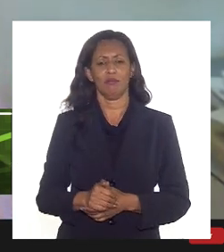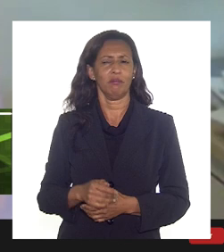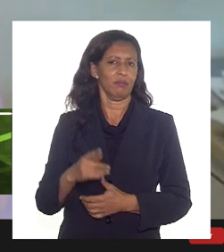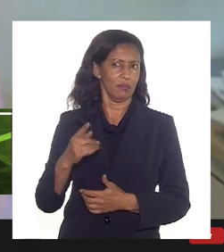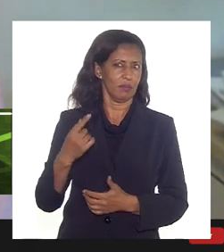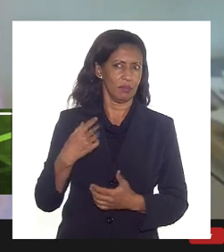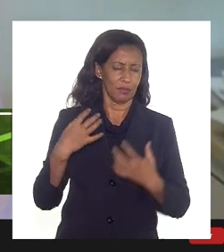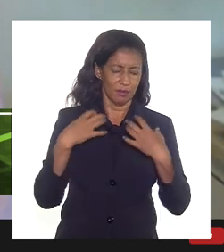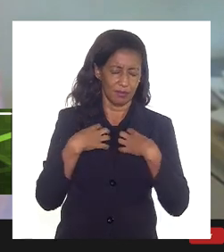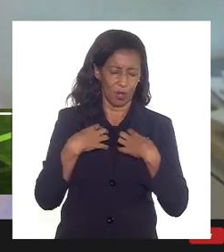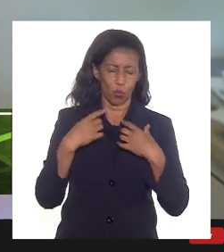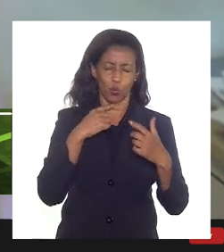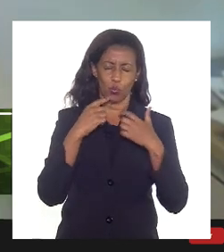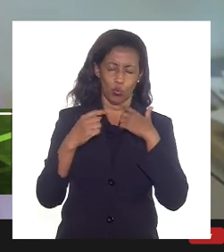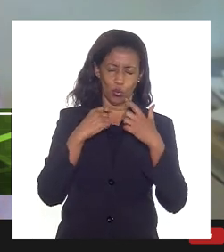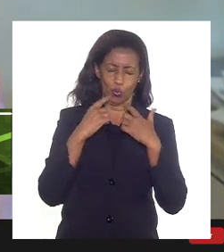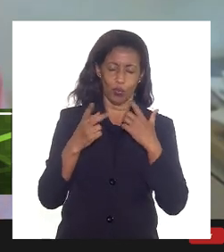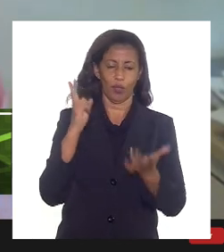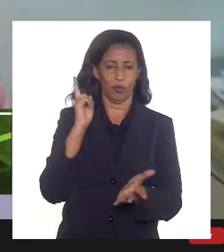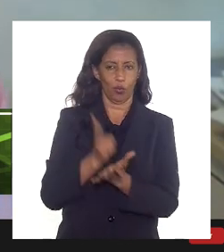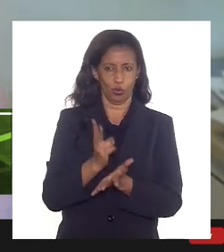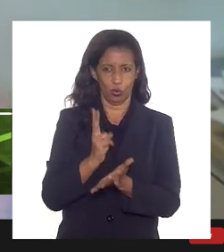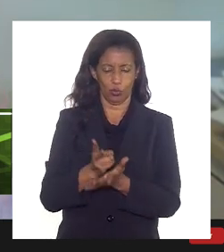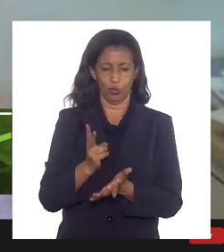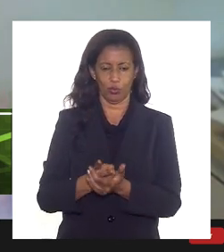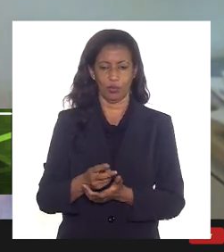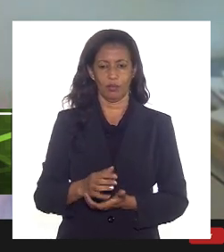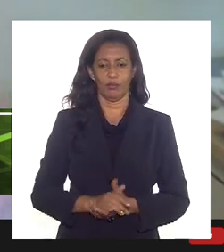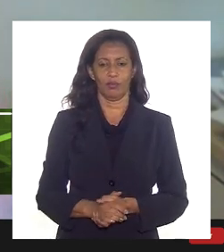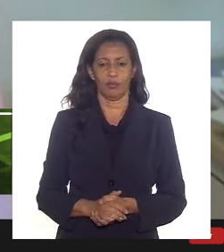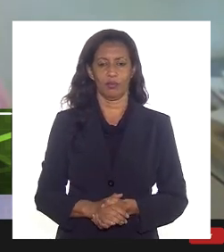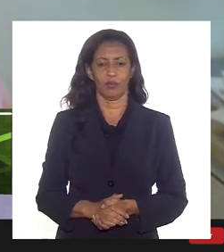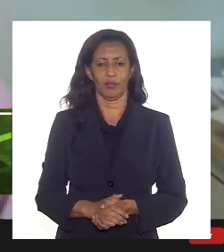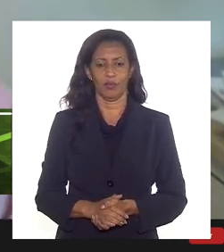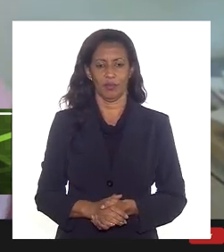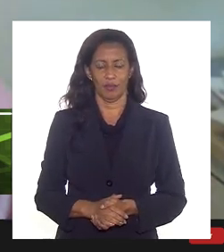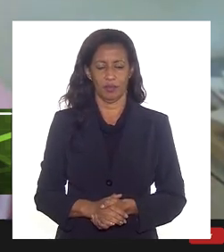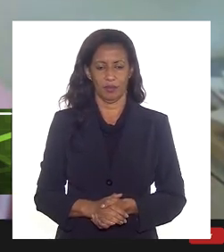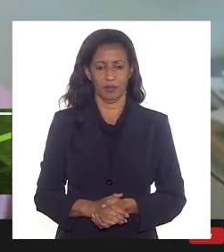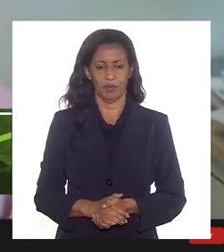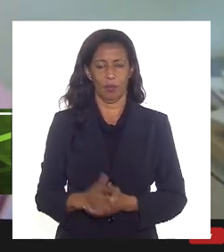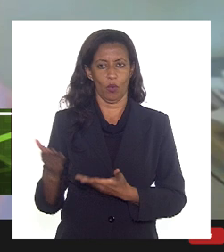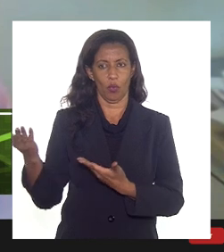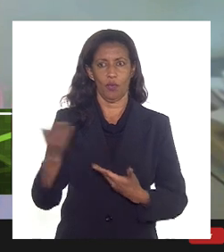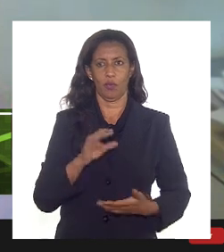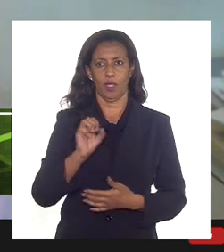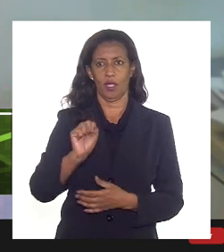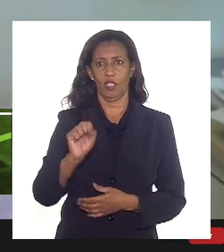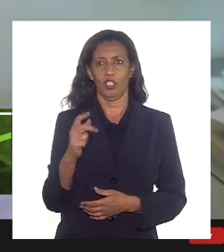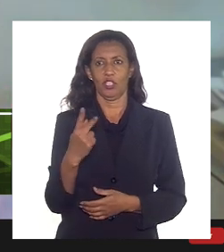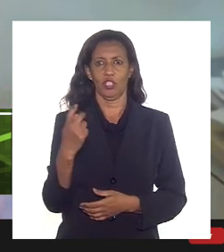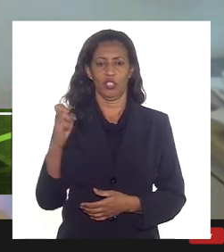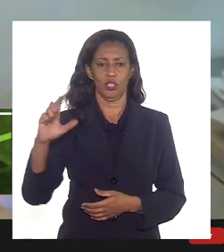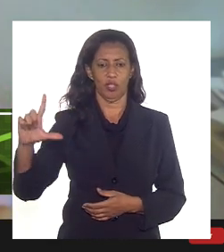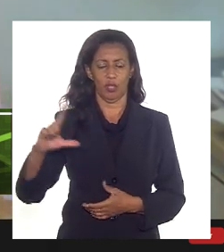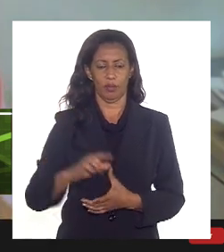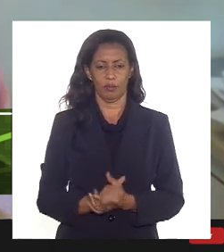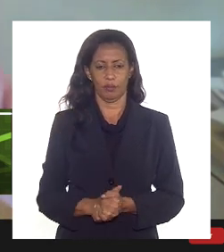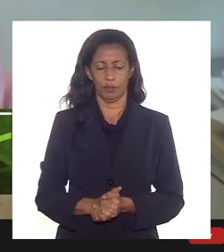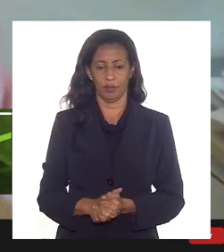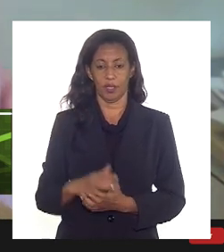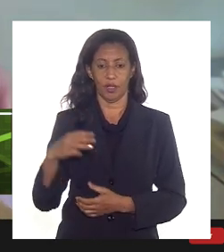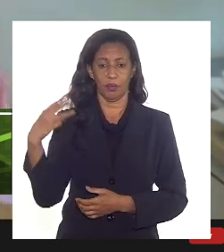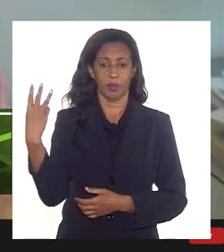série de dúvidas. Então, a gente pode dar a Shell. E tem uma